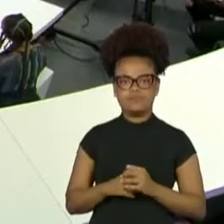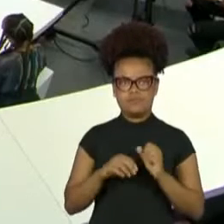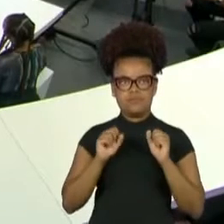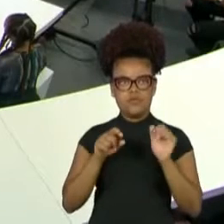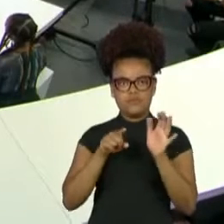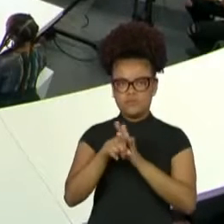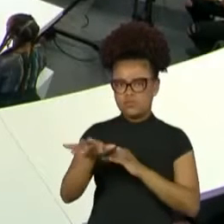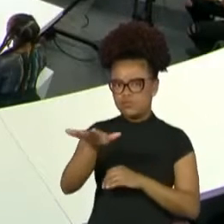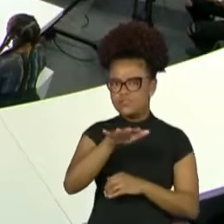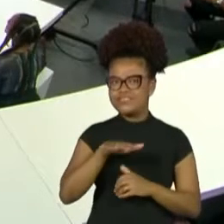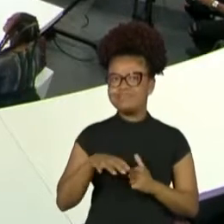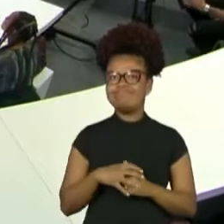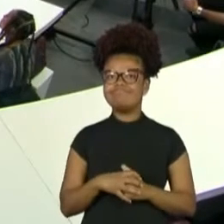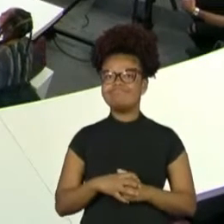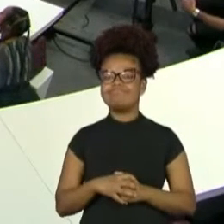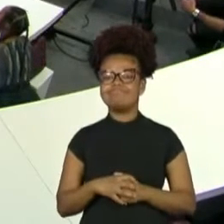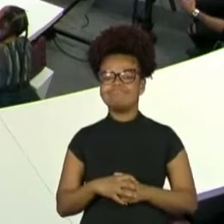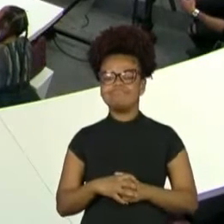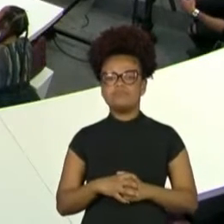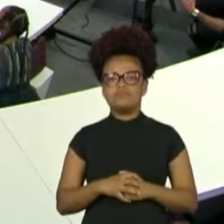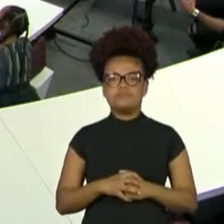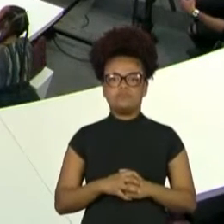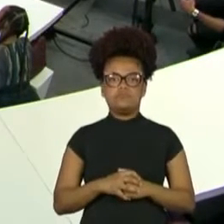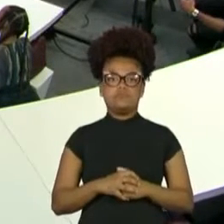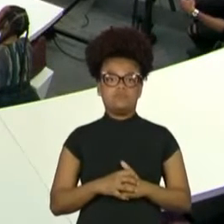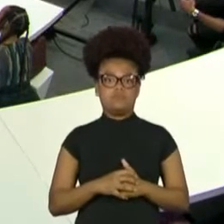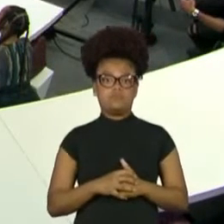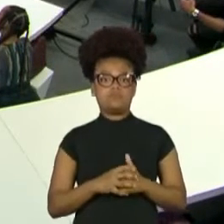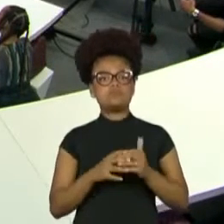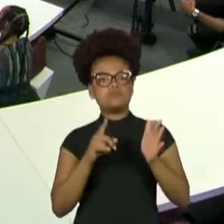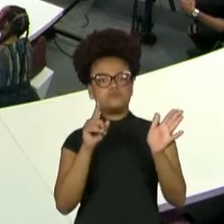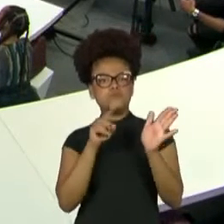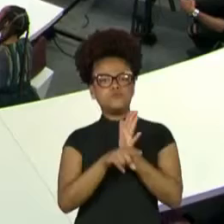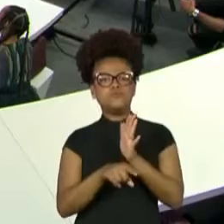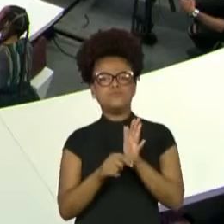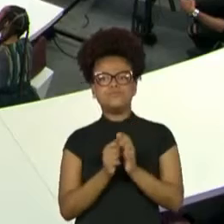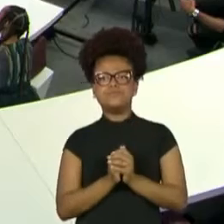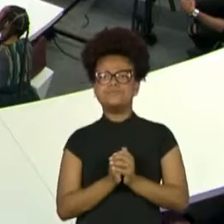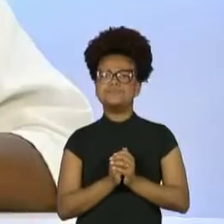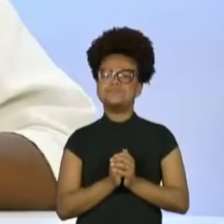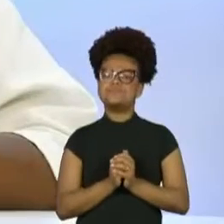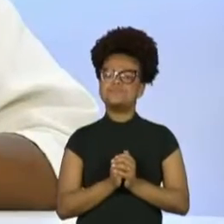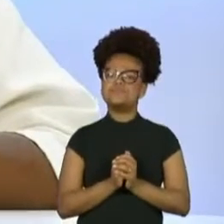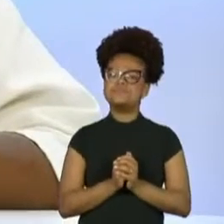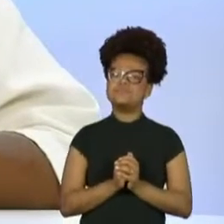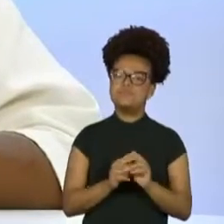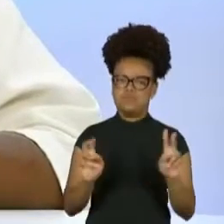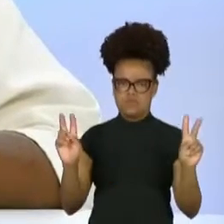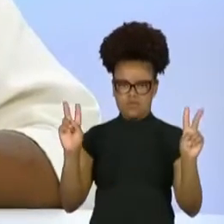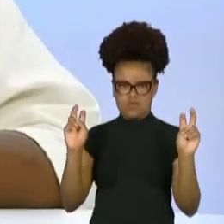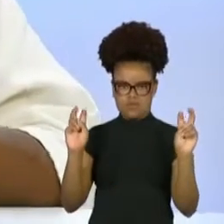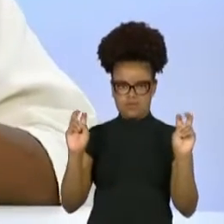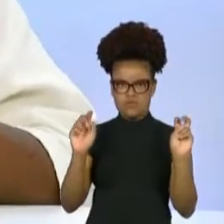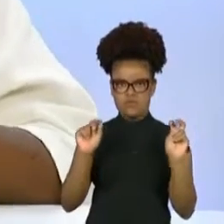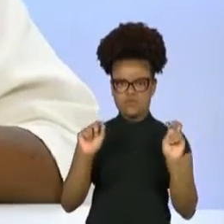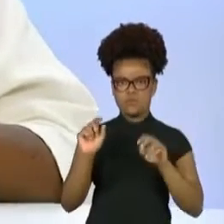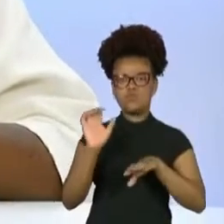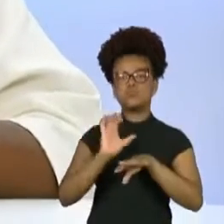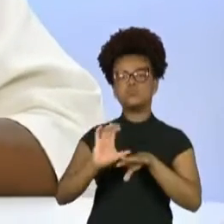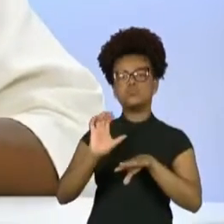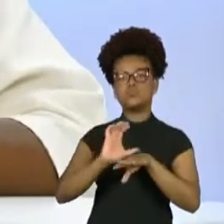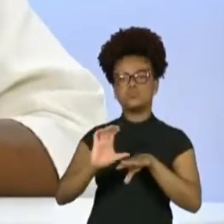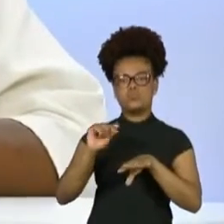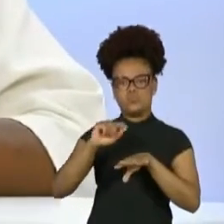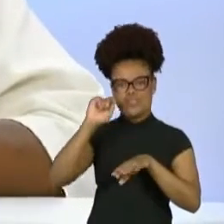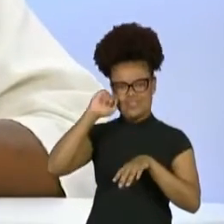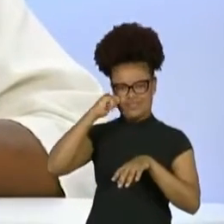Eu queria voltar para a questão da Lélia, que quando você fez esse curso com ela, a primeira